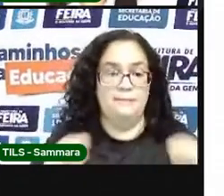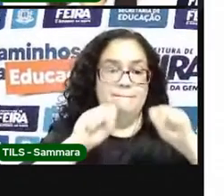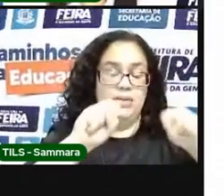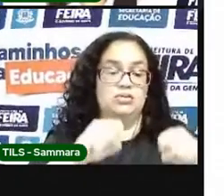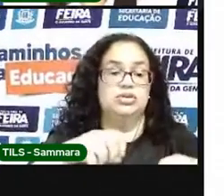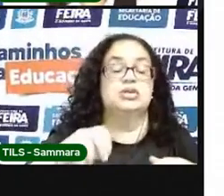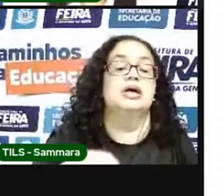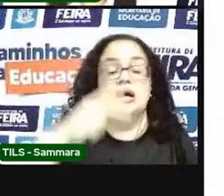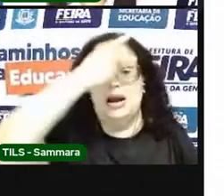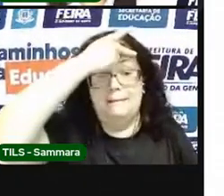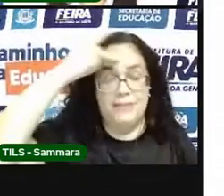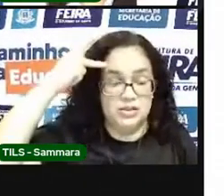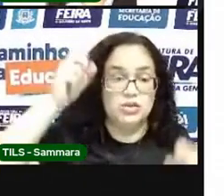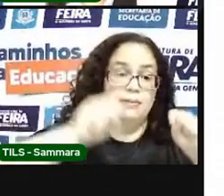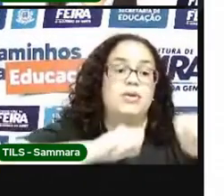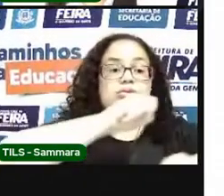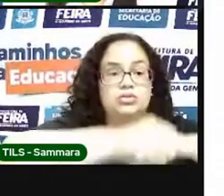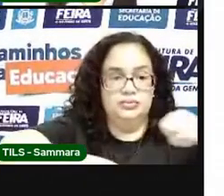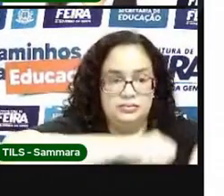bicicleta naquele local.